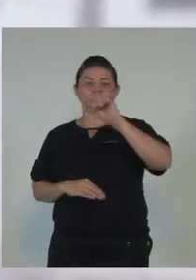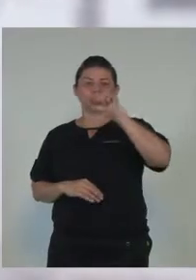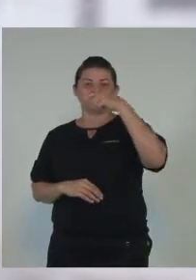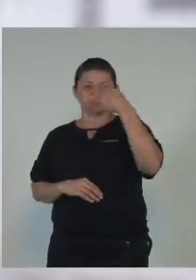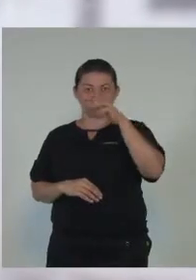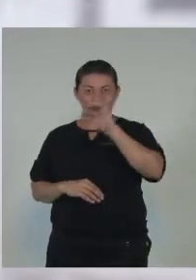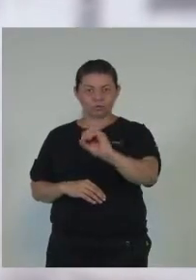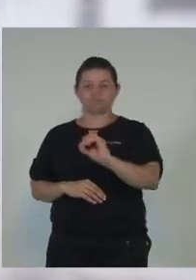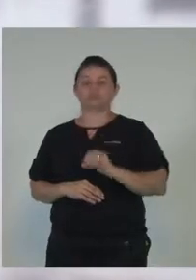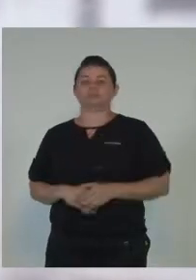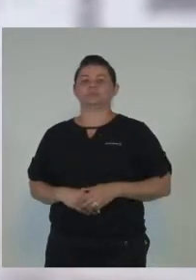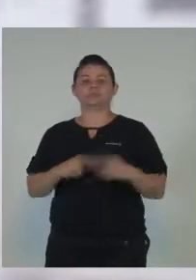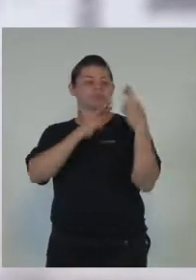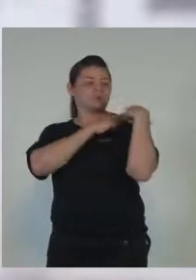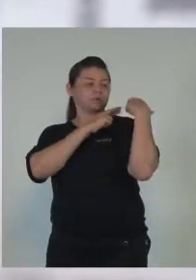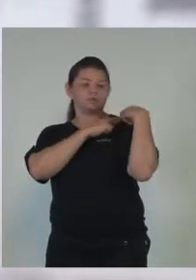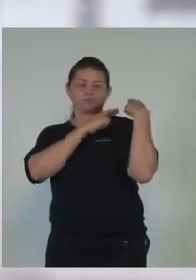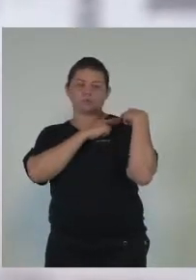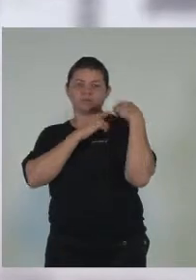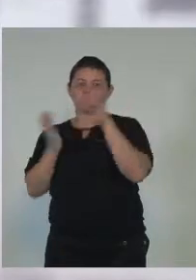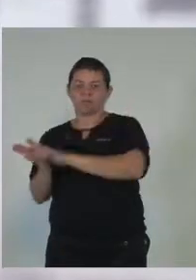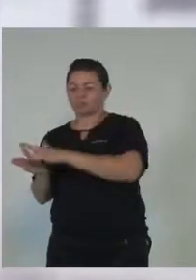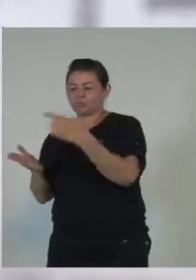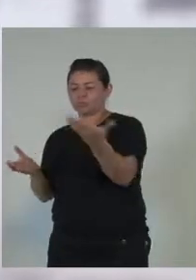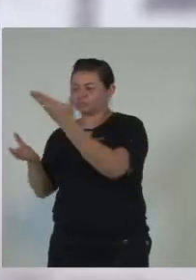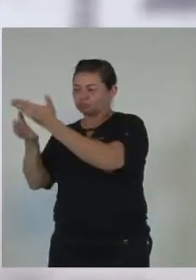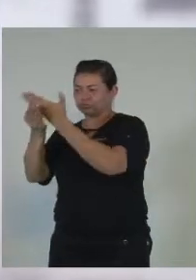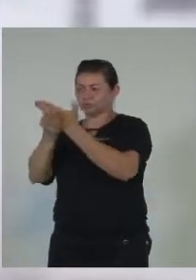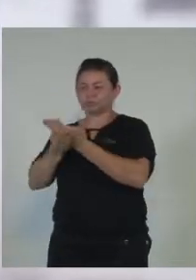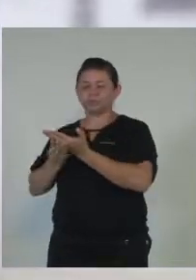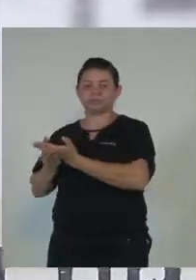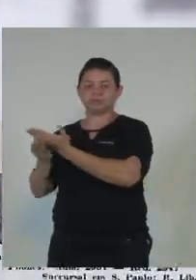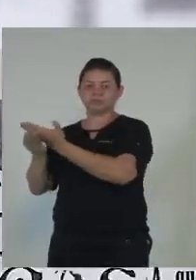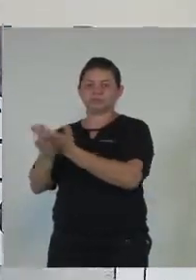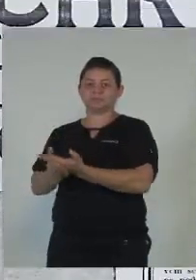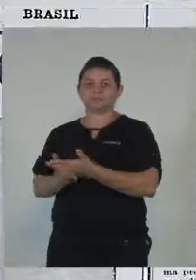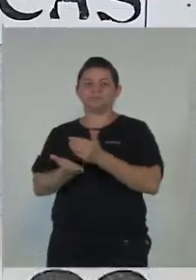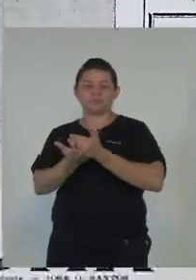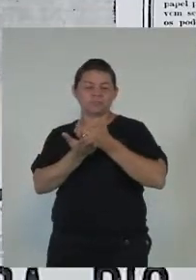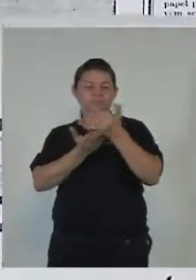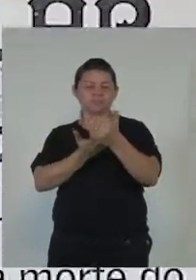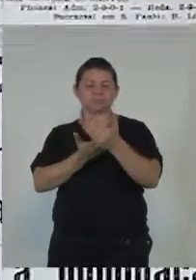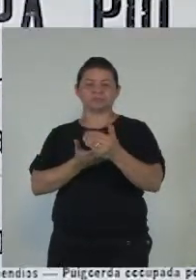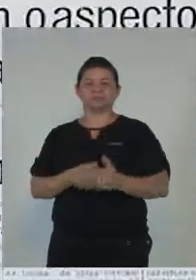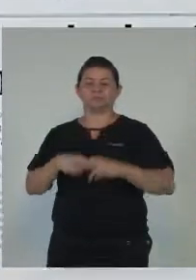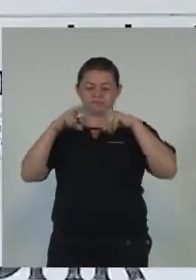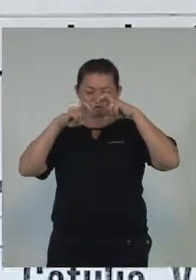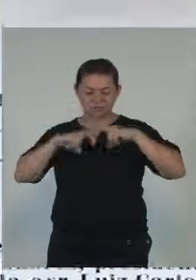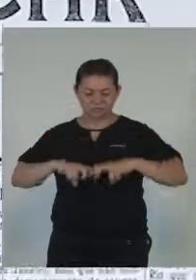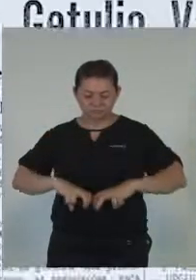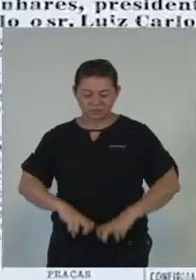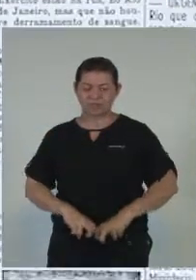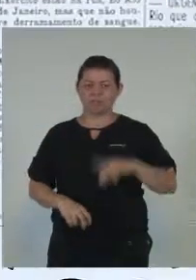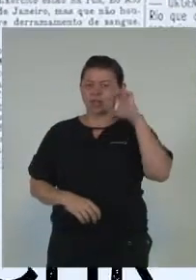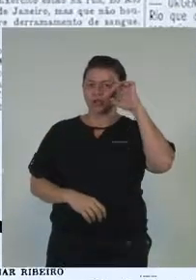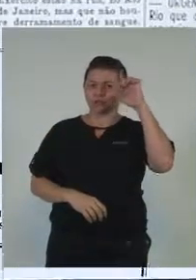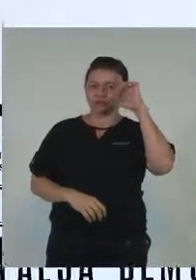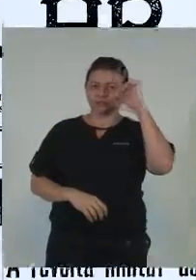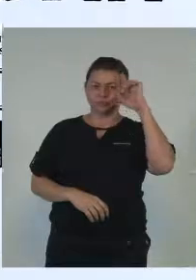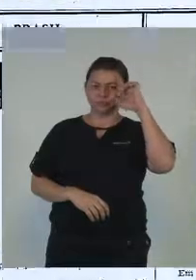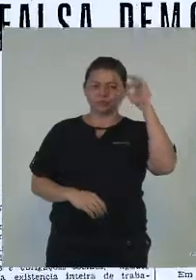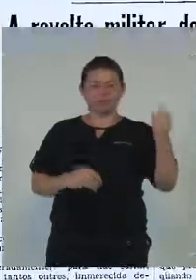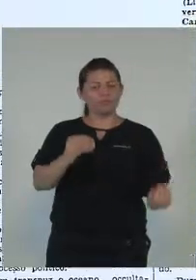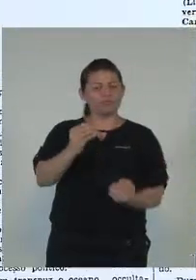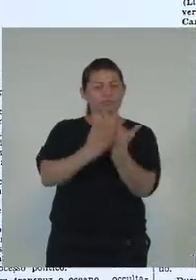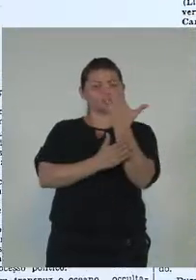E aí, nós começamos a examinar dia por dia do Correio, desde a sua fundação